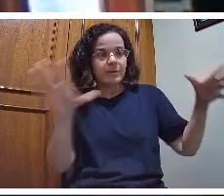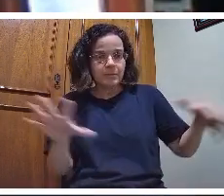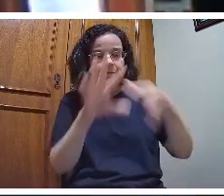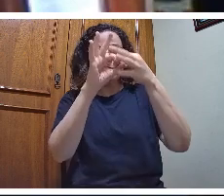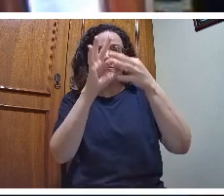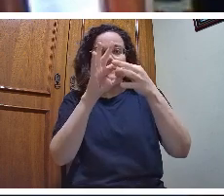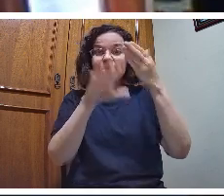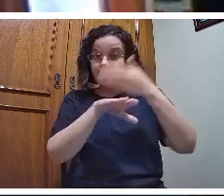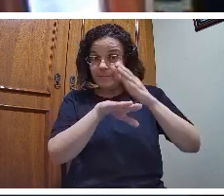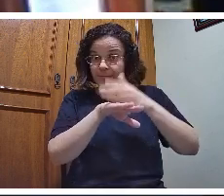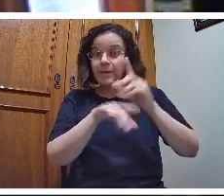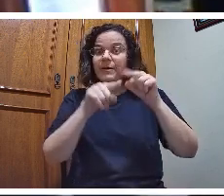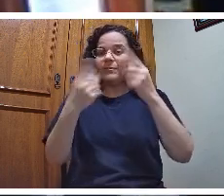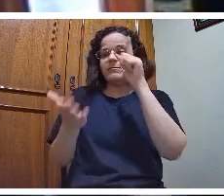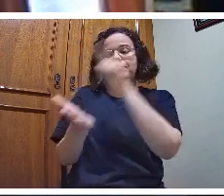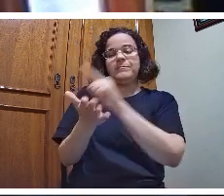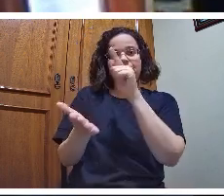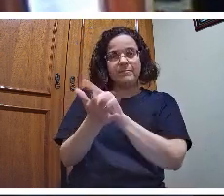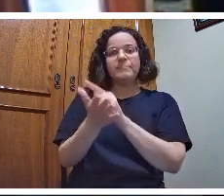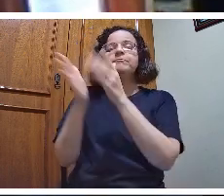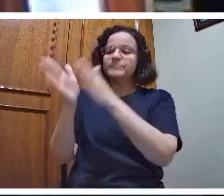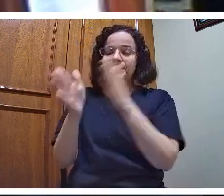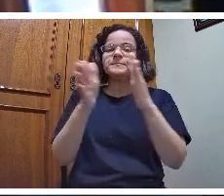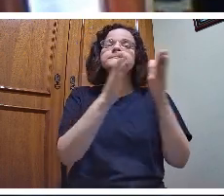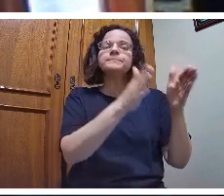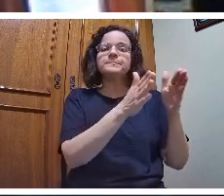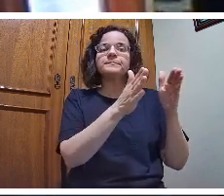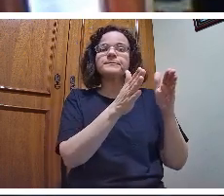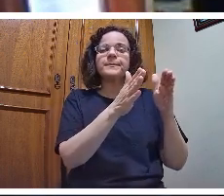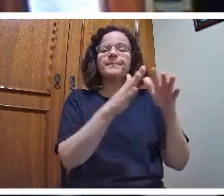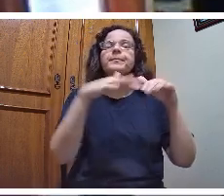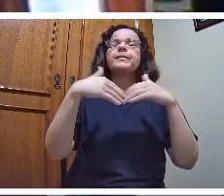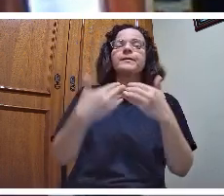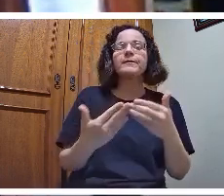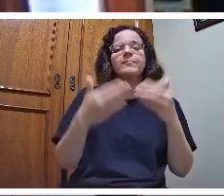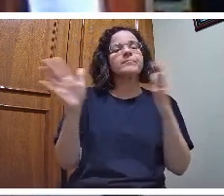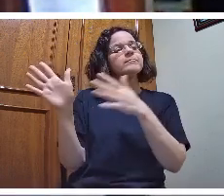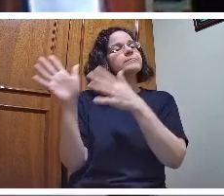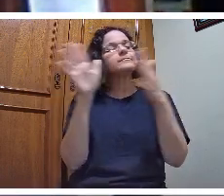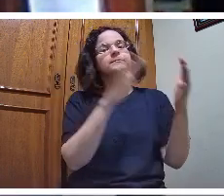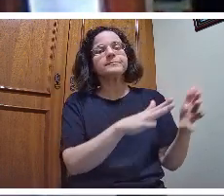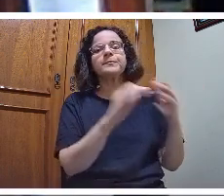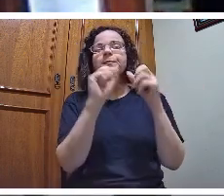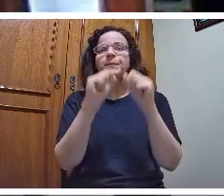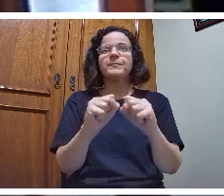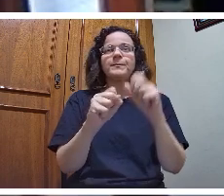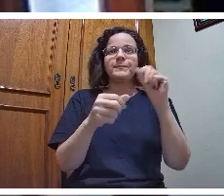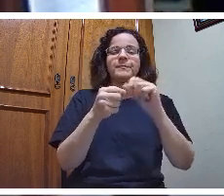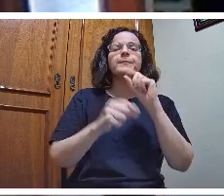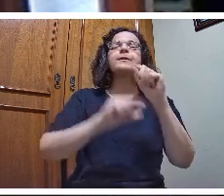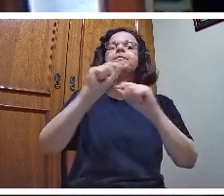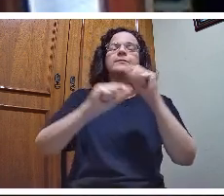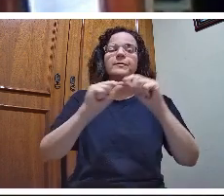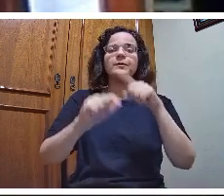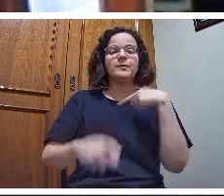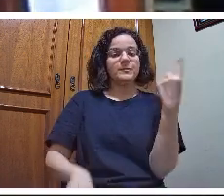interconectam. Este processo nos possibilita fazer com que o nosso trabalho